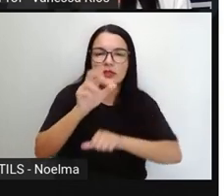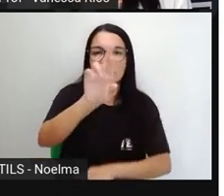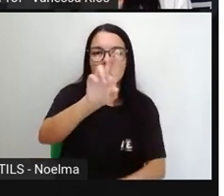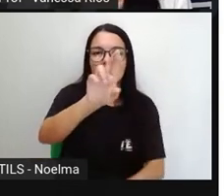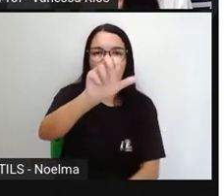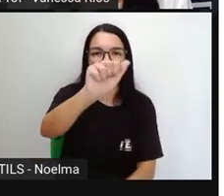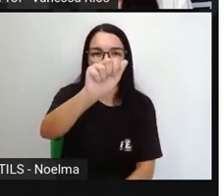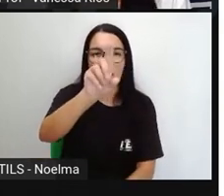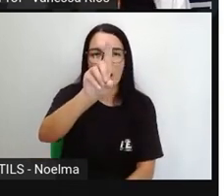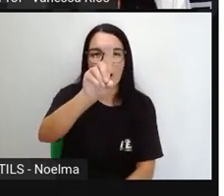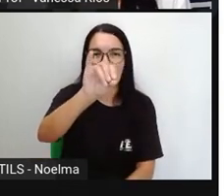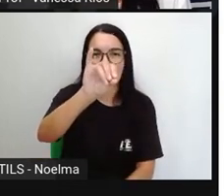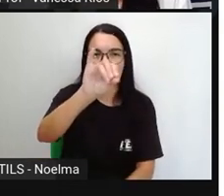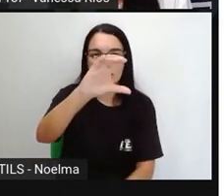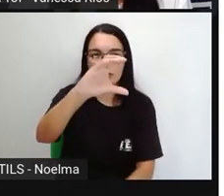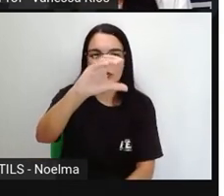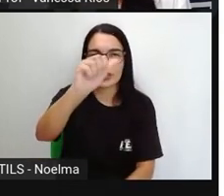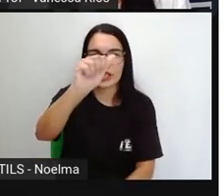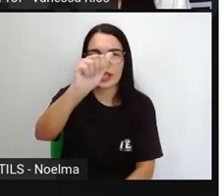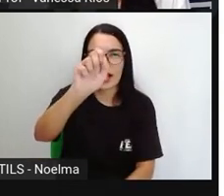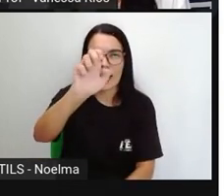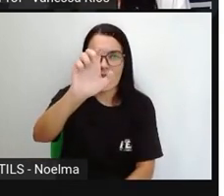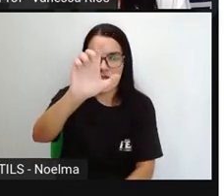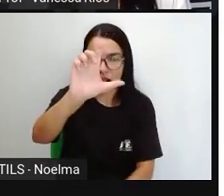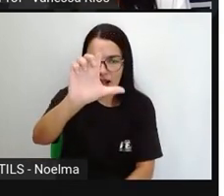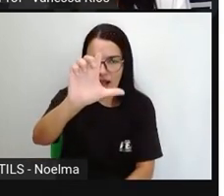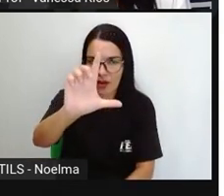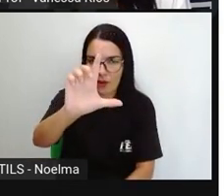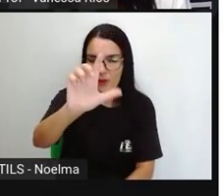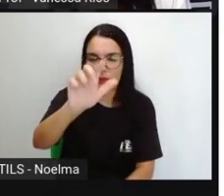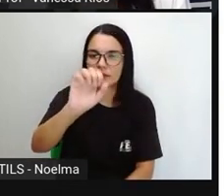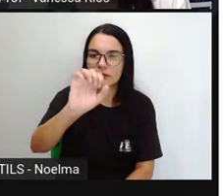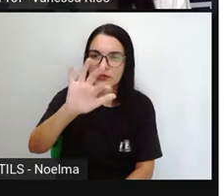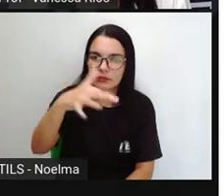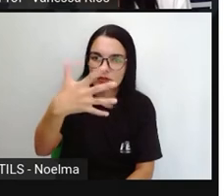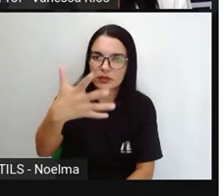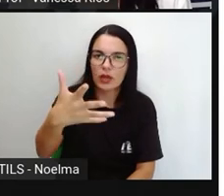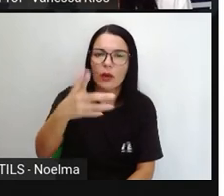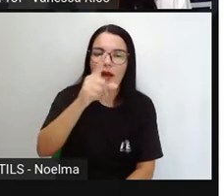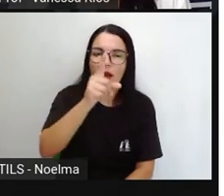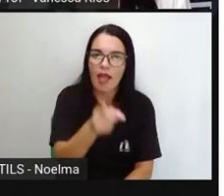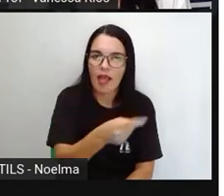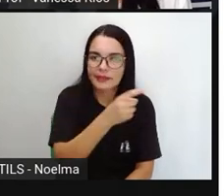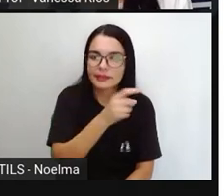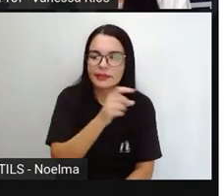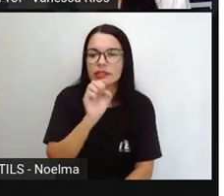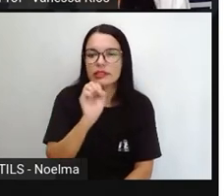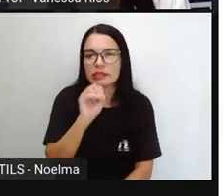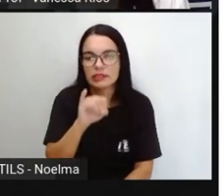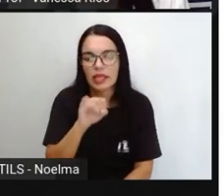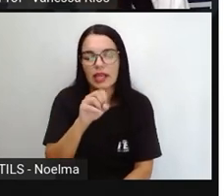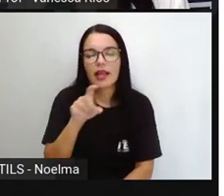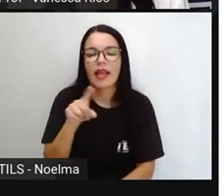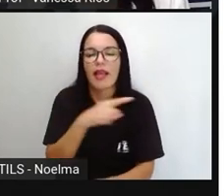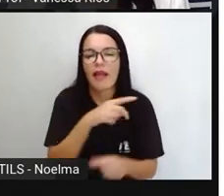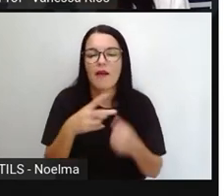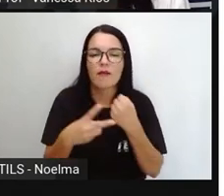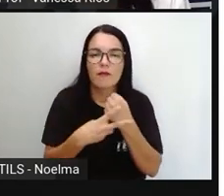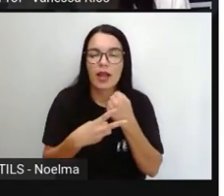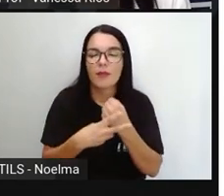radical não muda, né? Em decorrência dos modos e dos tempos. Pois é, mas quando o verbo é um verbo irregular,